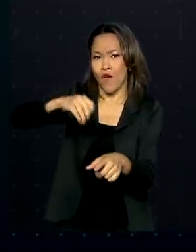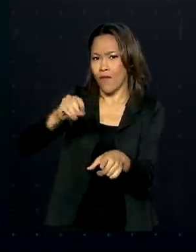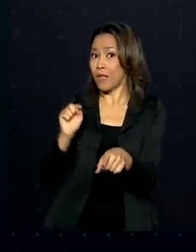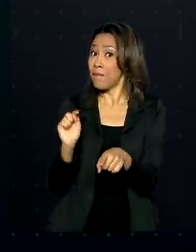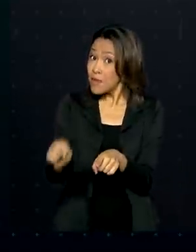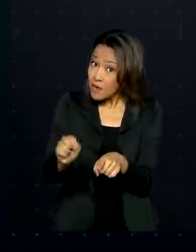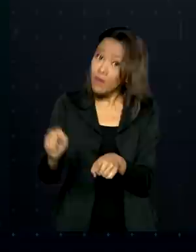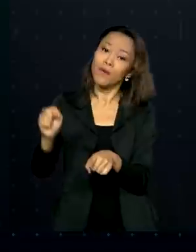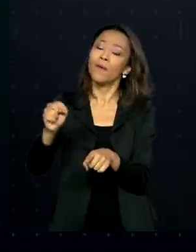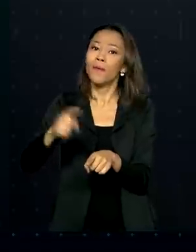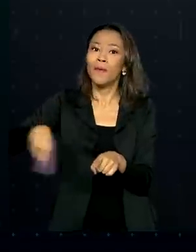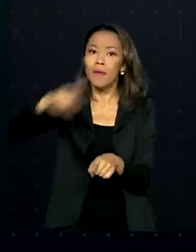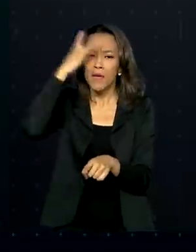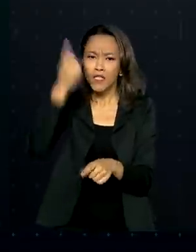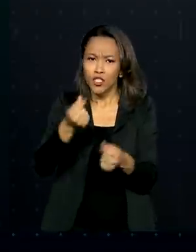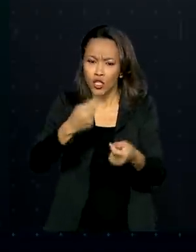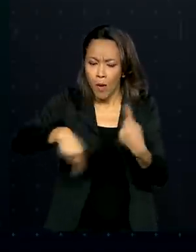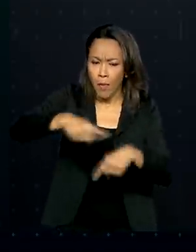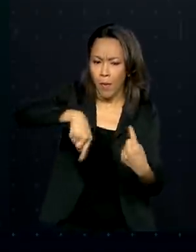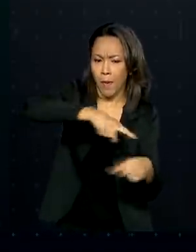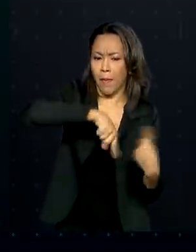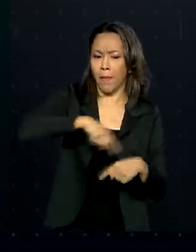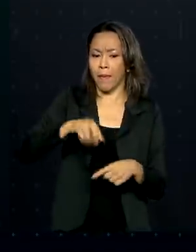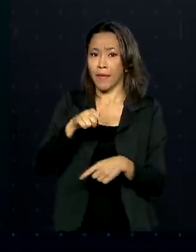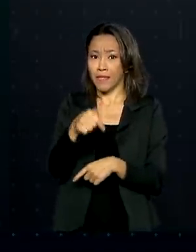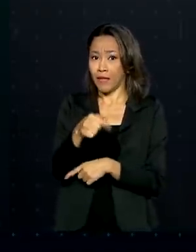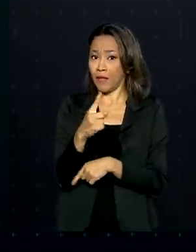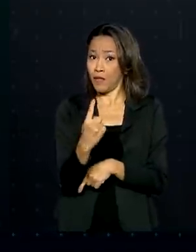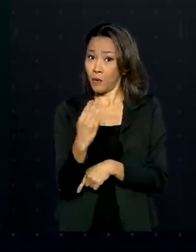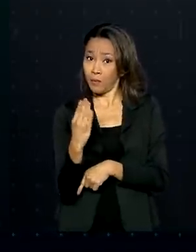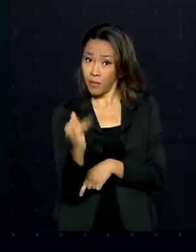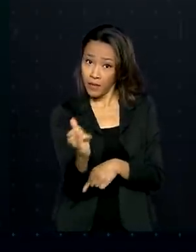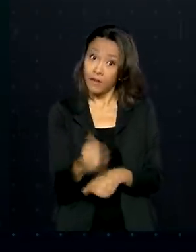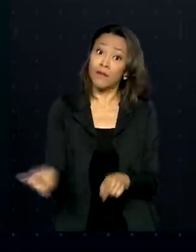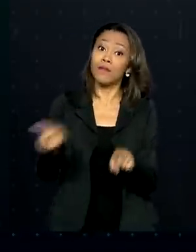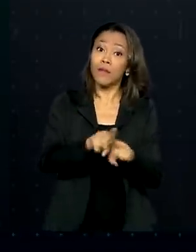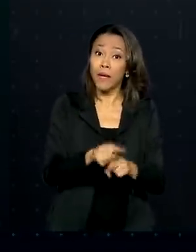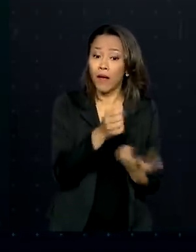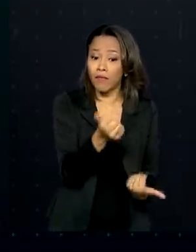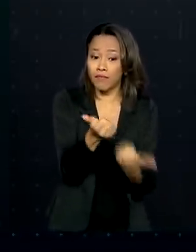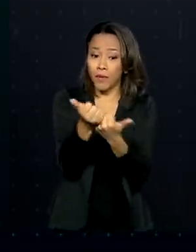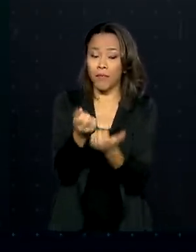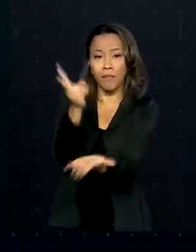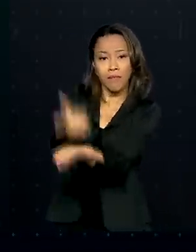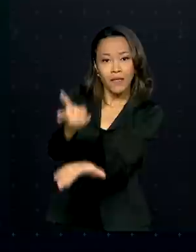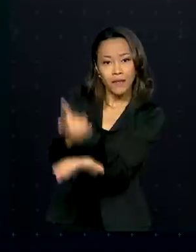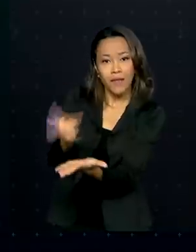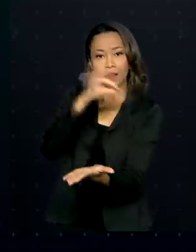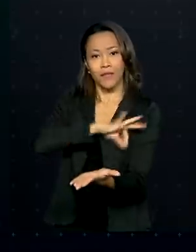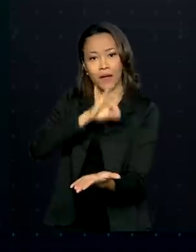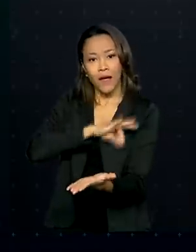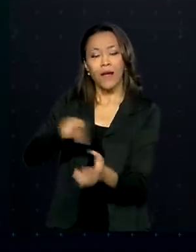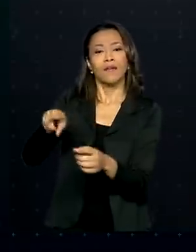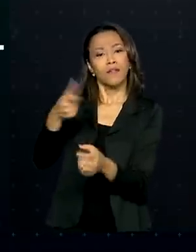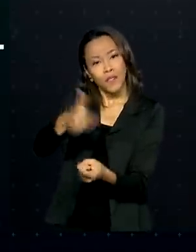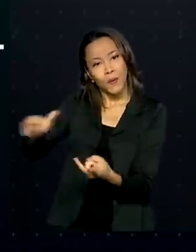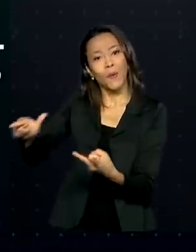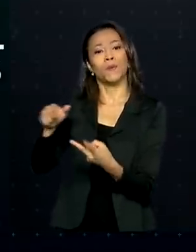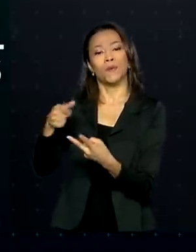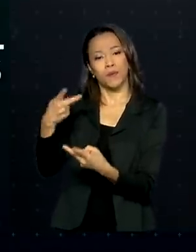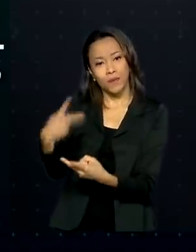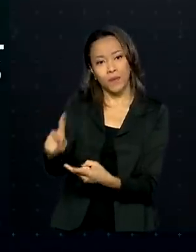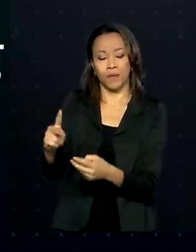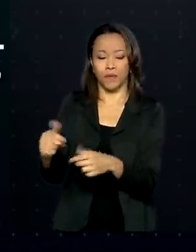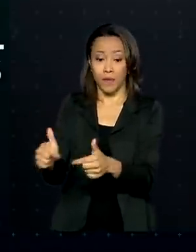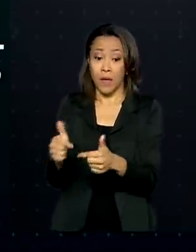movimentou 71 bilhões de reais. Também foi dado apoio para manter em dia os salários e verbas trabalhistas pelo Programa